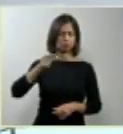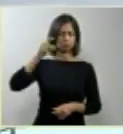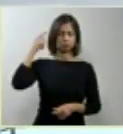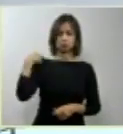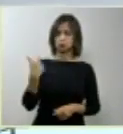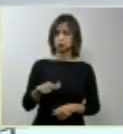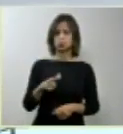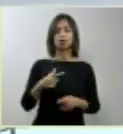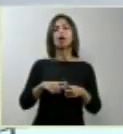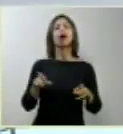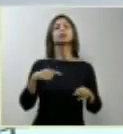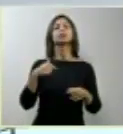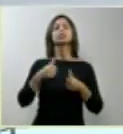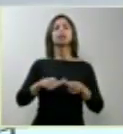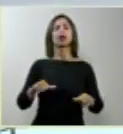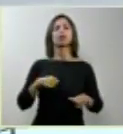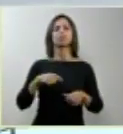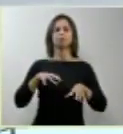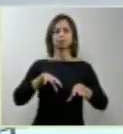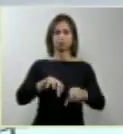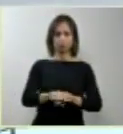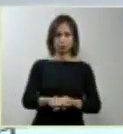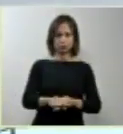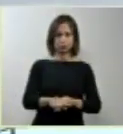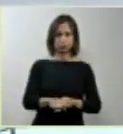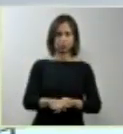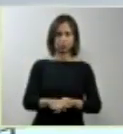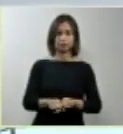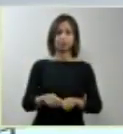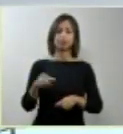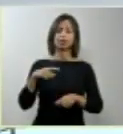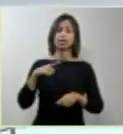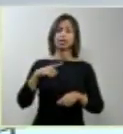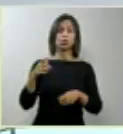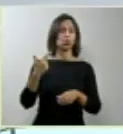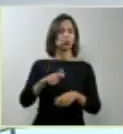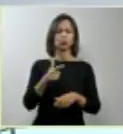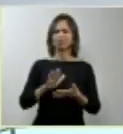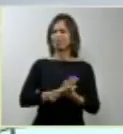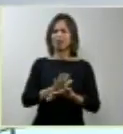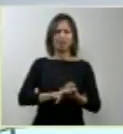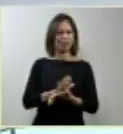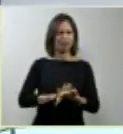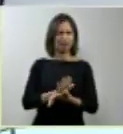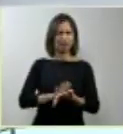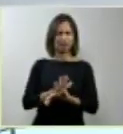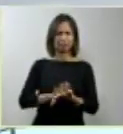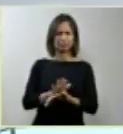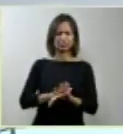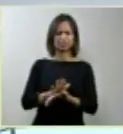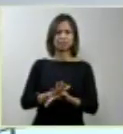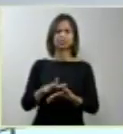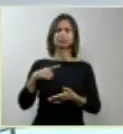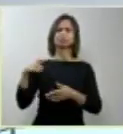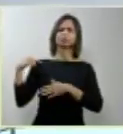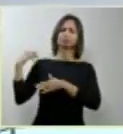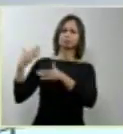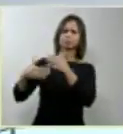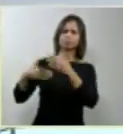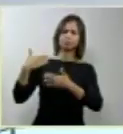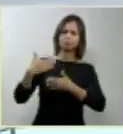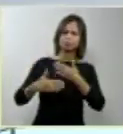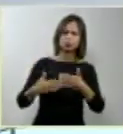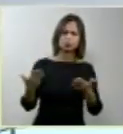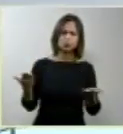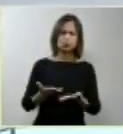primeiros 20 anos da minha vida profissional. Ela veio depois. E ela trouxe coisas maravilhosas, que